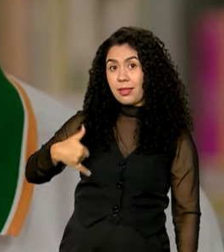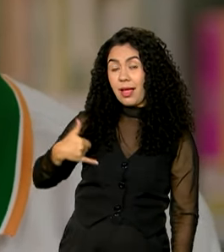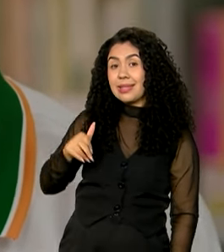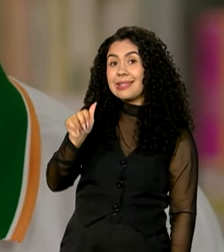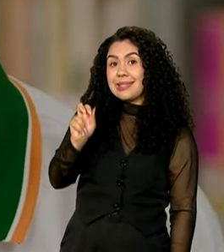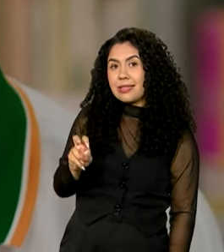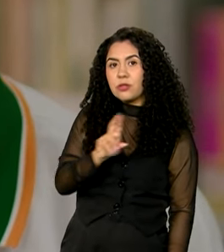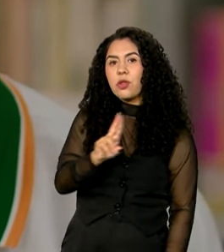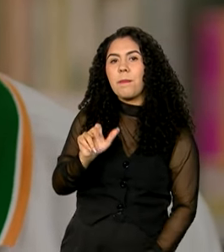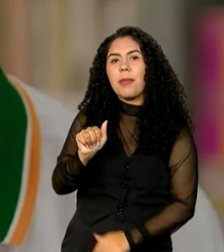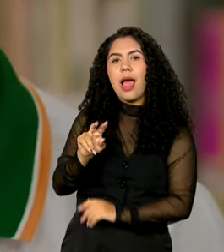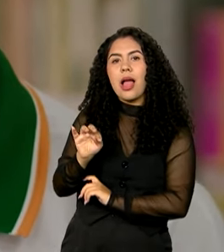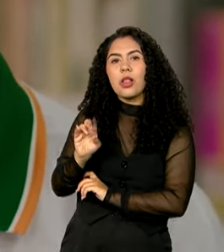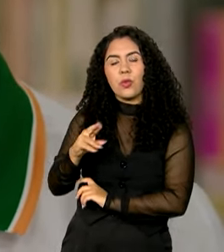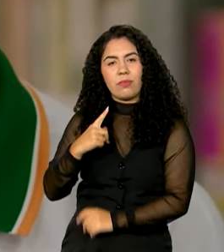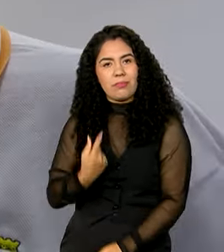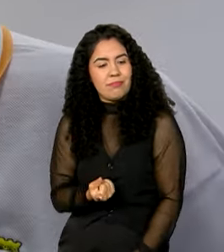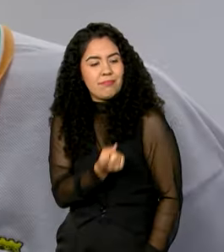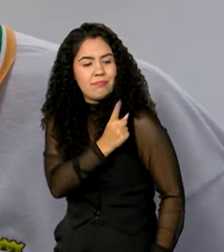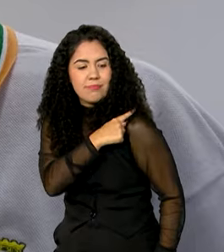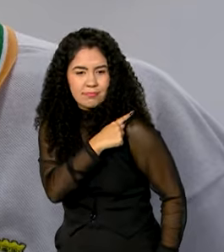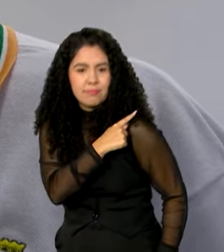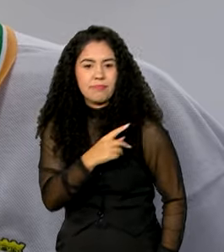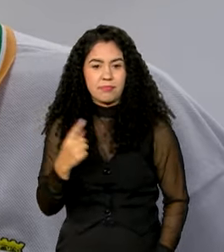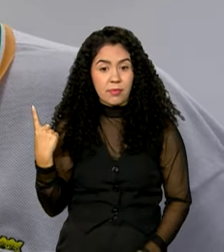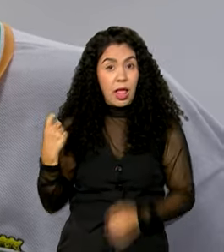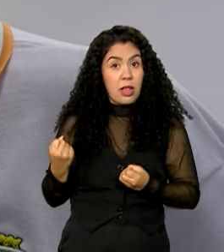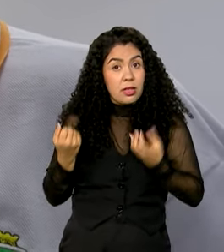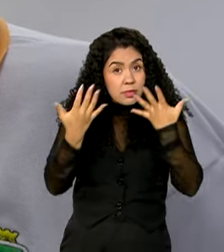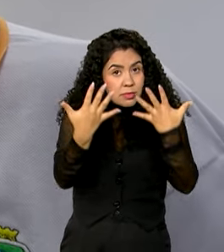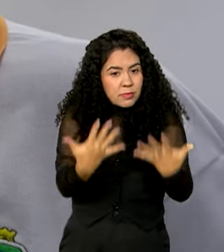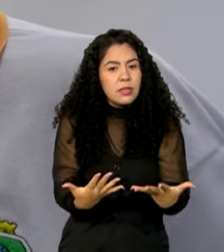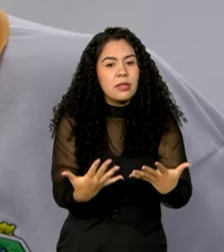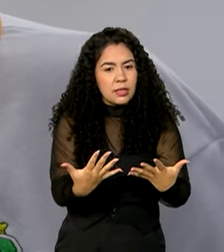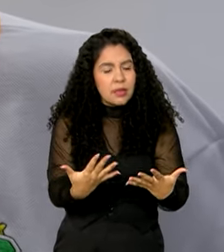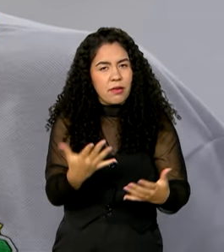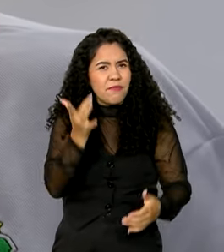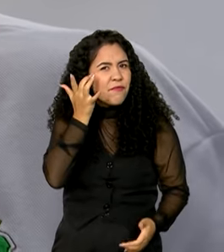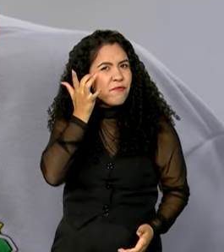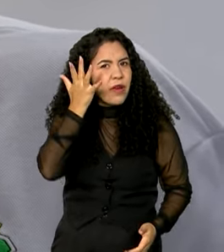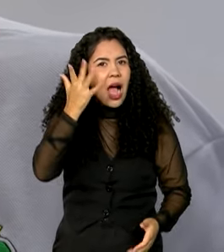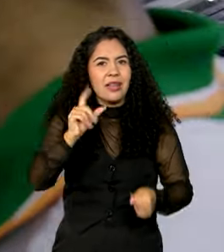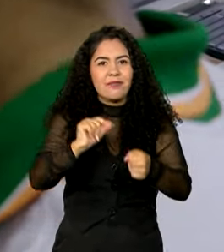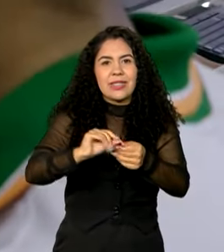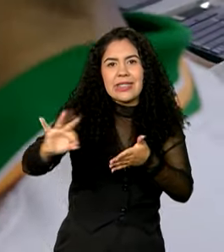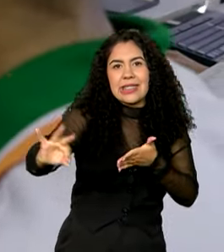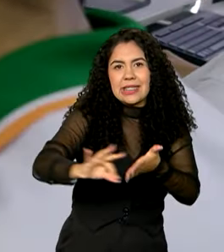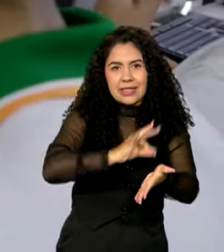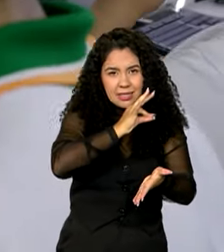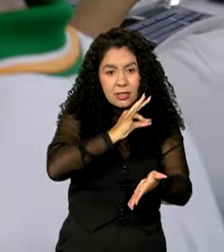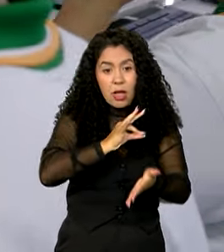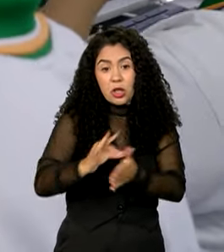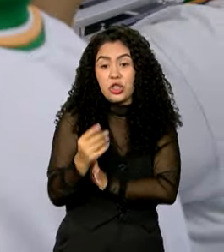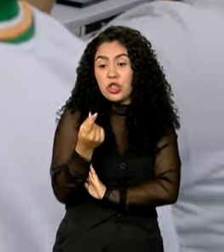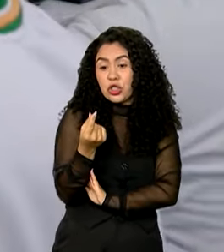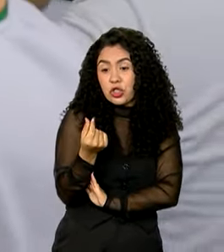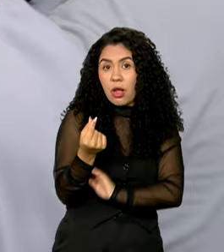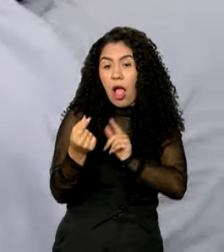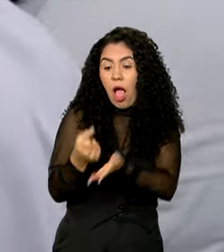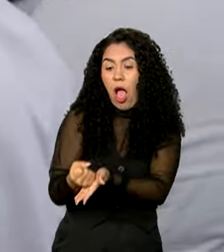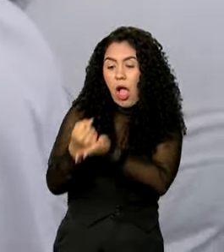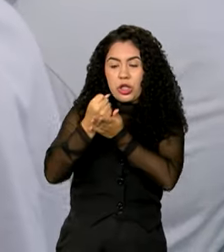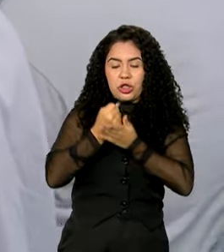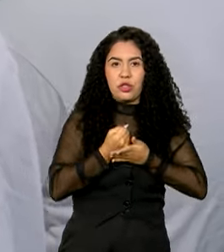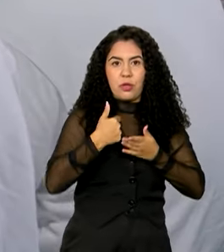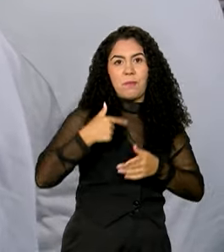está no primeiro ano do ensino médio. Ele conta que foi fácil se inscrever no programa. E o dinheiro está ajudando